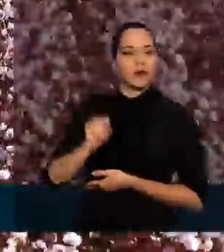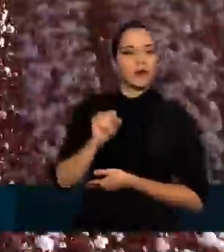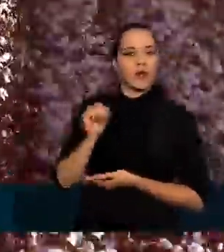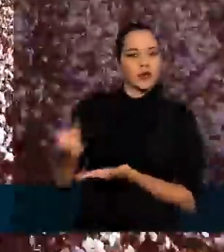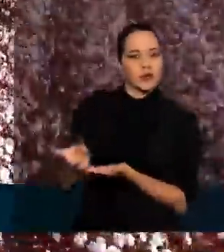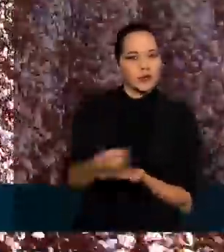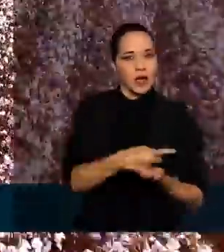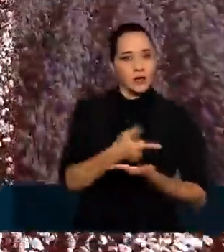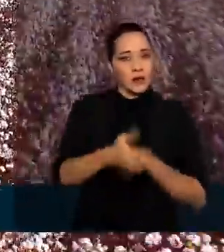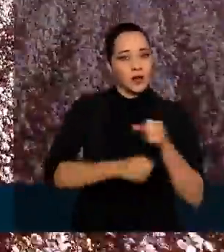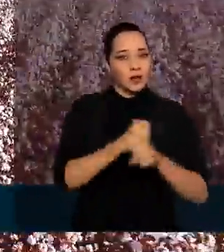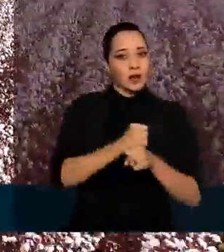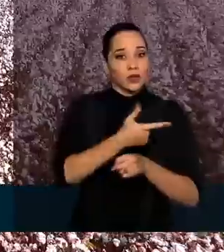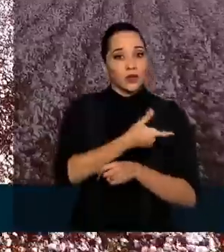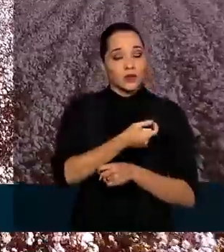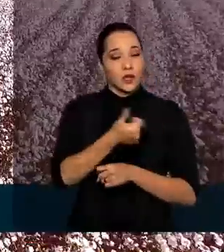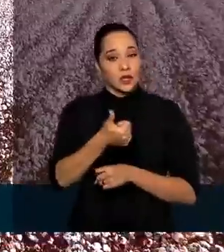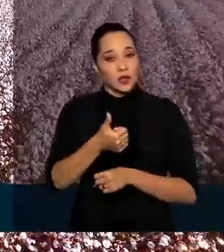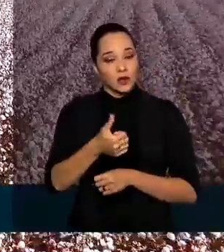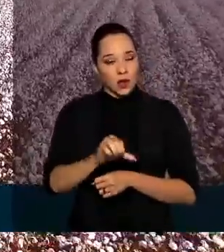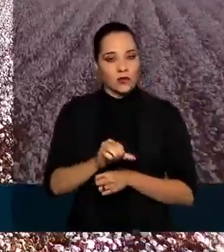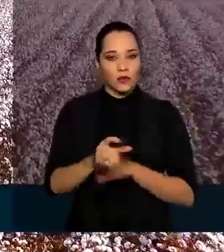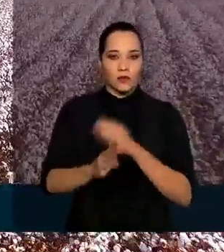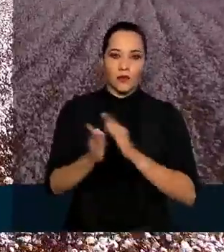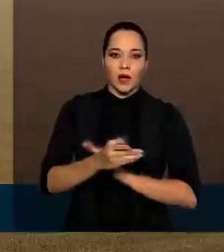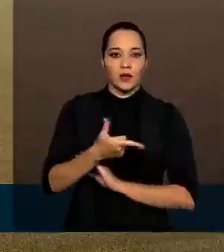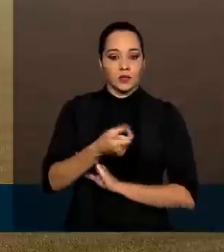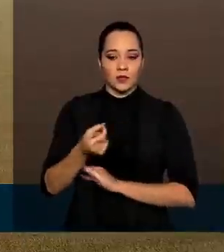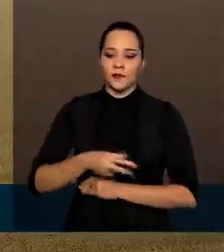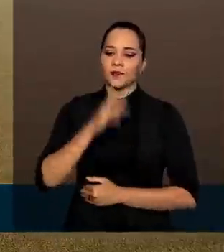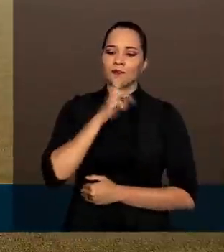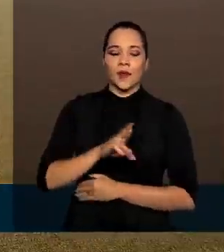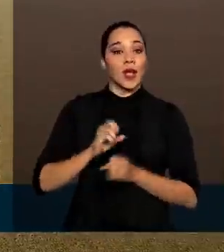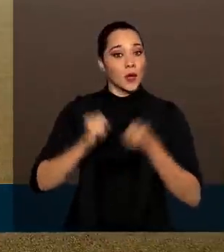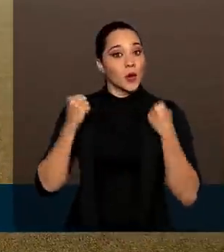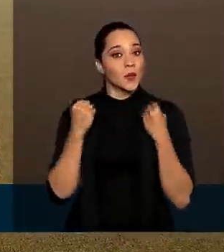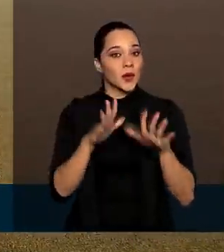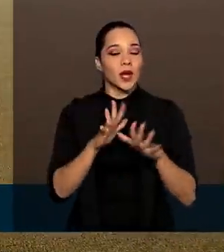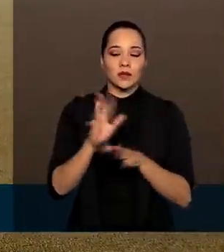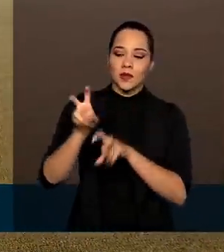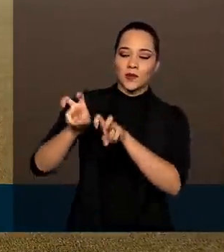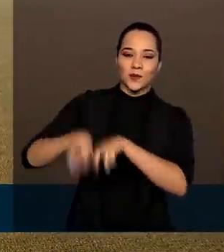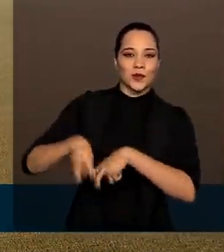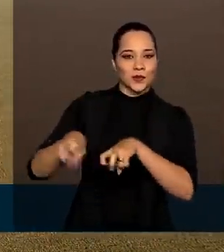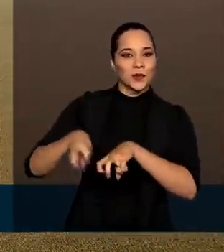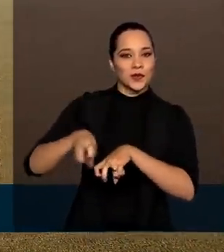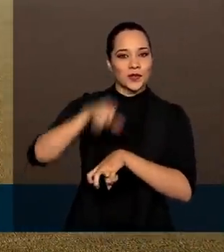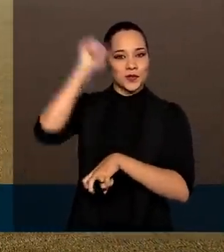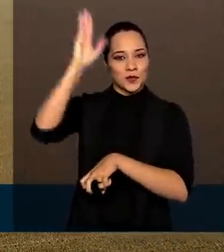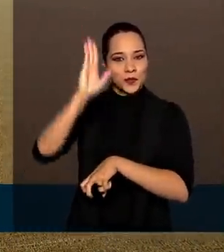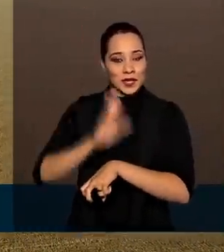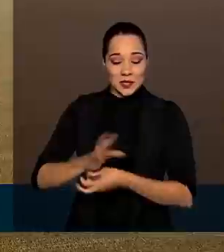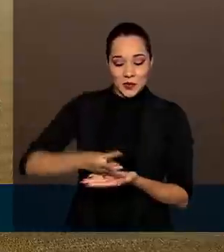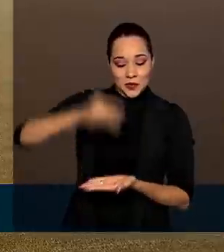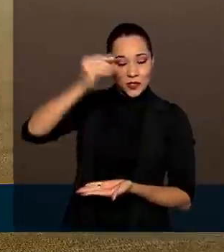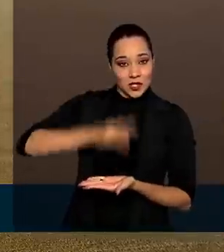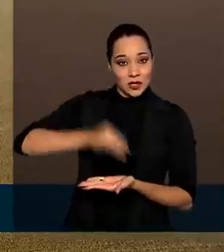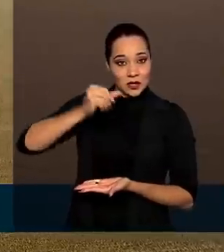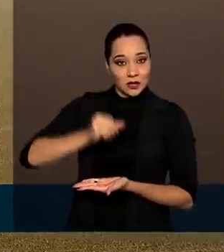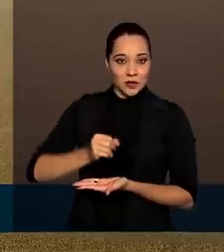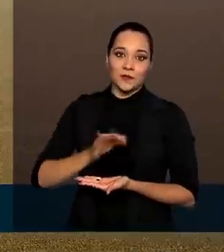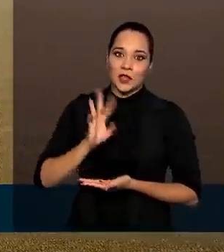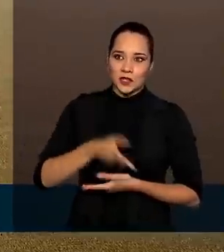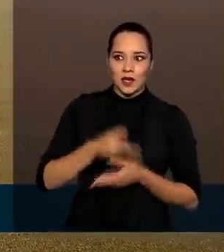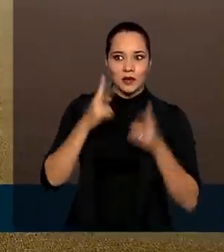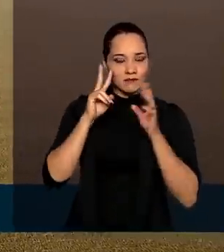2019 e 2020. O resultado é comemorado pelos produtores brasileiros de grãos, já de